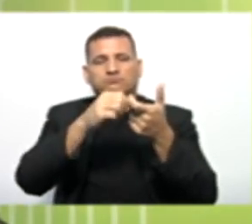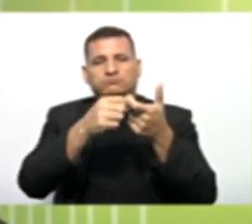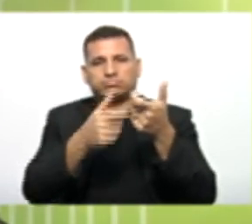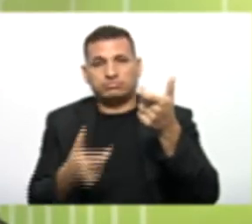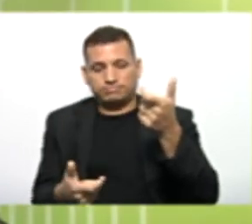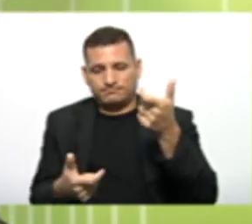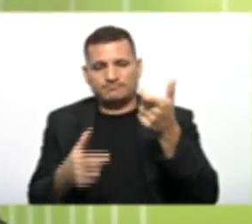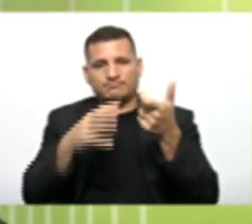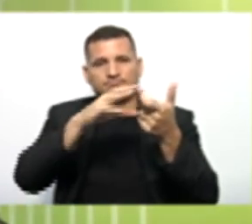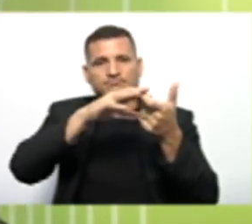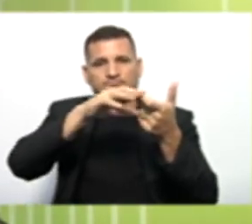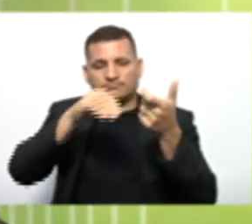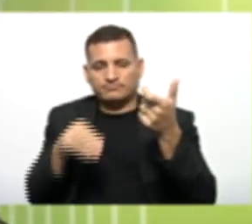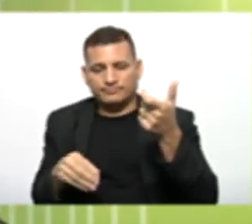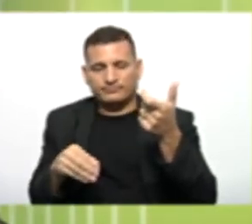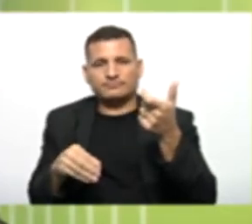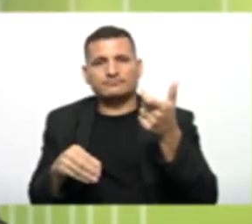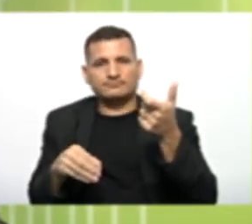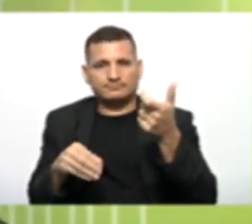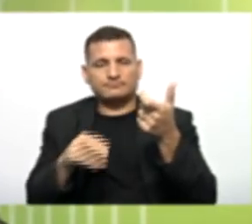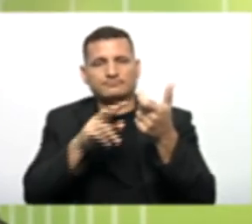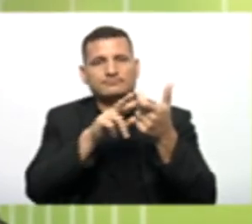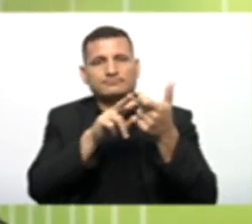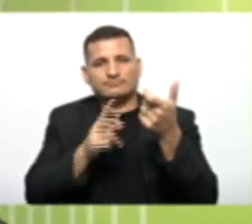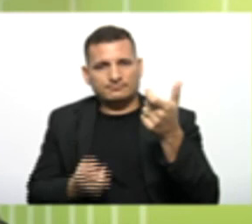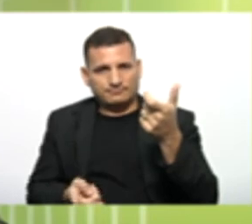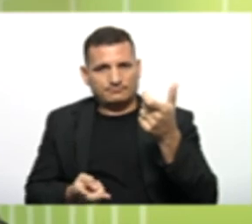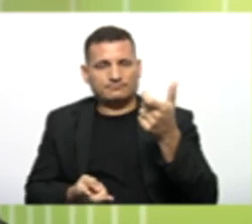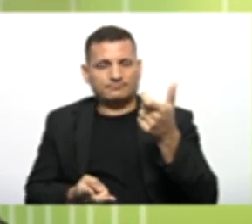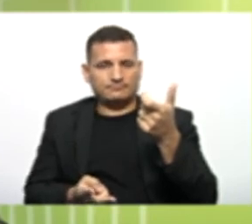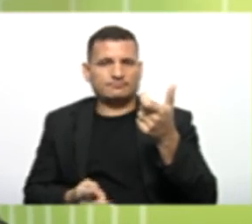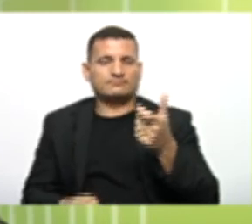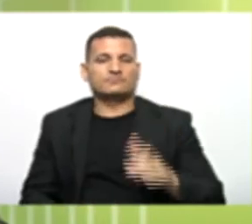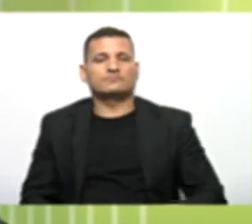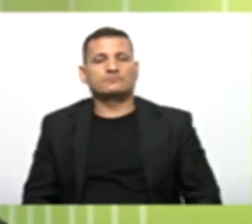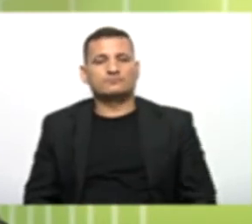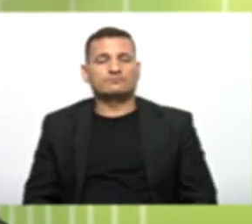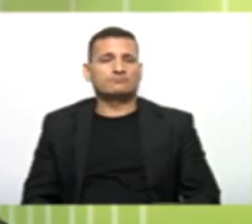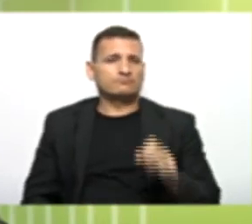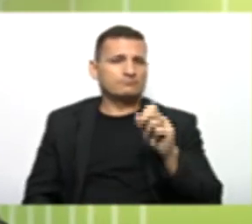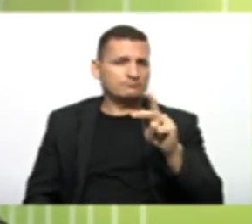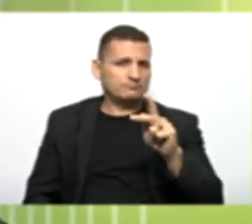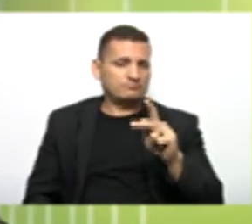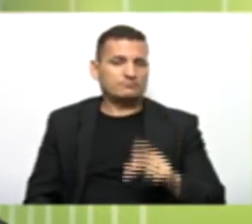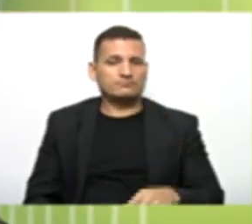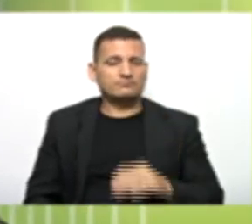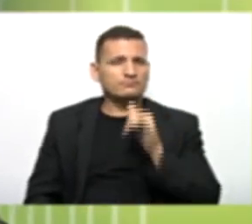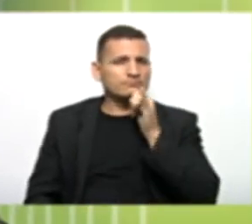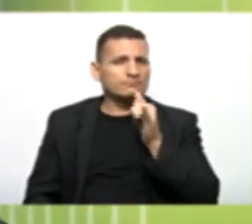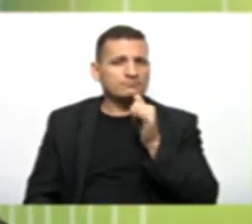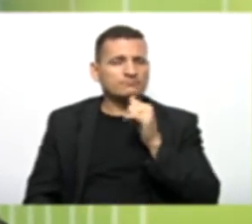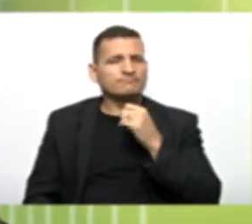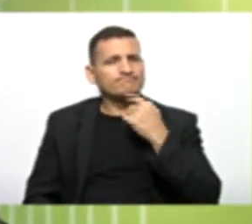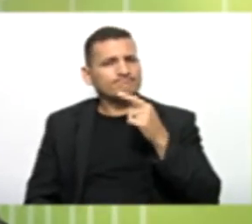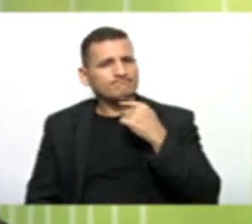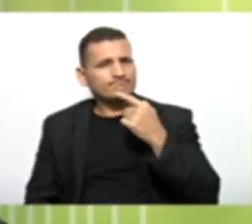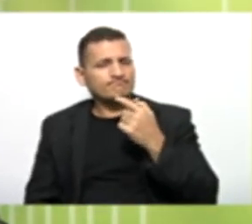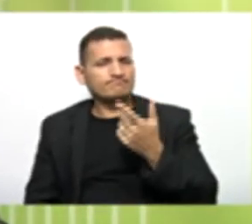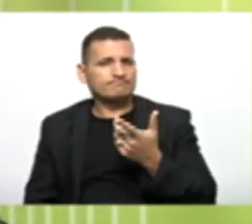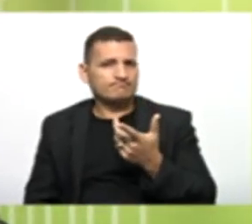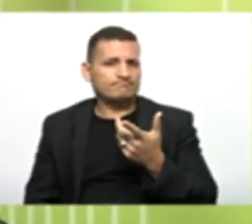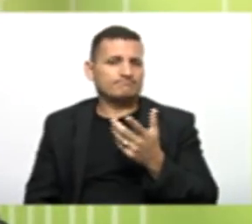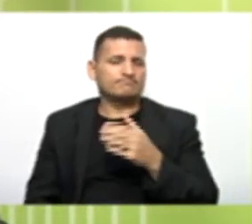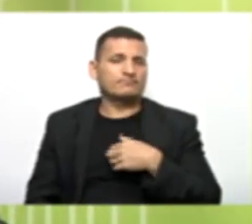Erra de características Da classe pai Dois conceitos Se complementando Tá ok pessoal Se vocês ainda ficaram Com qualquer dúvida